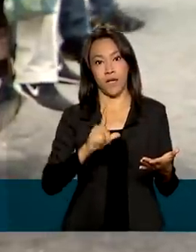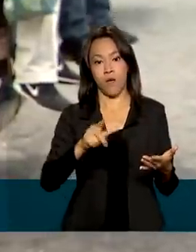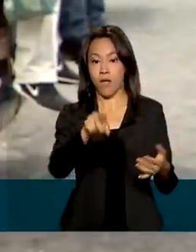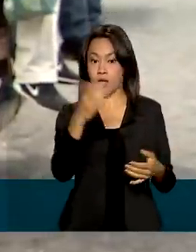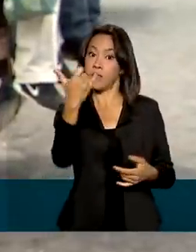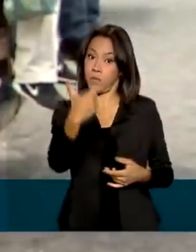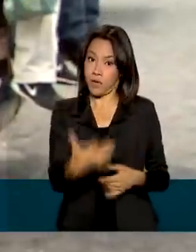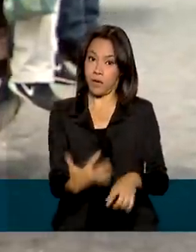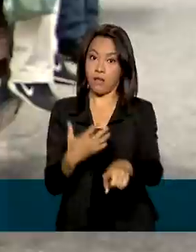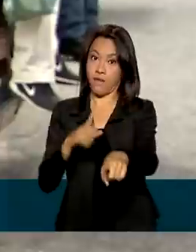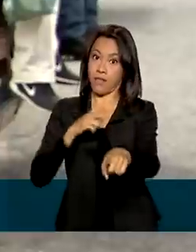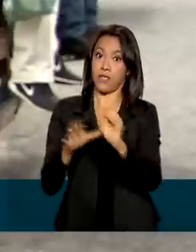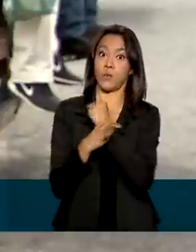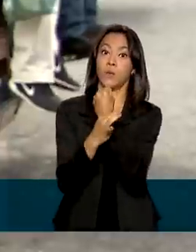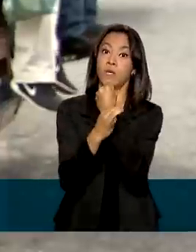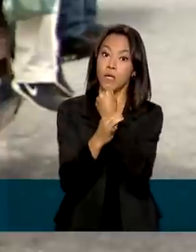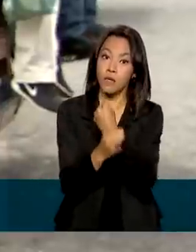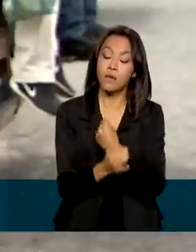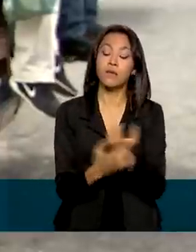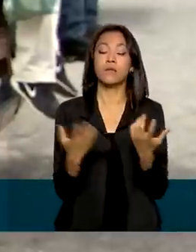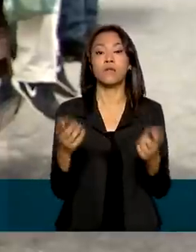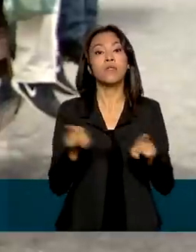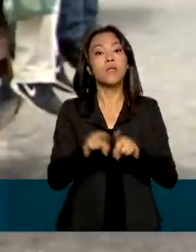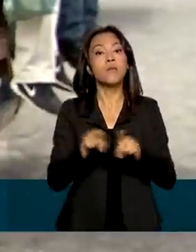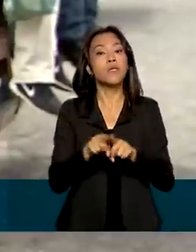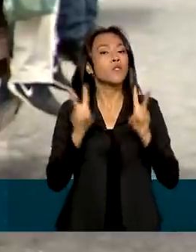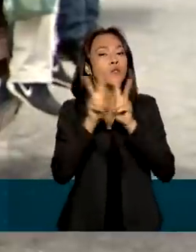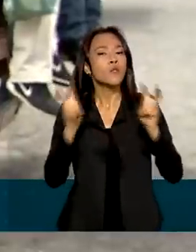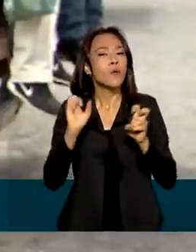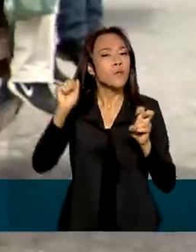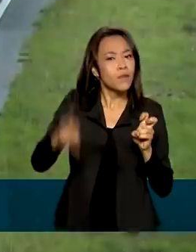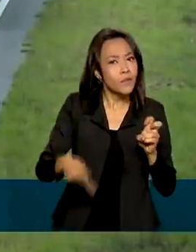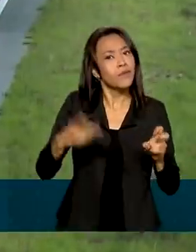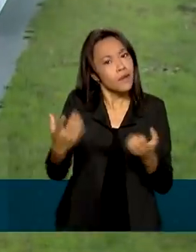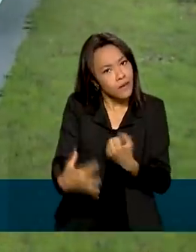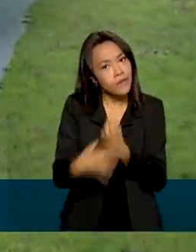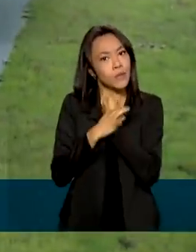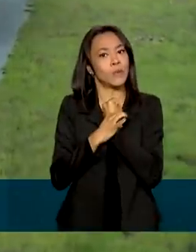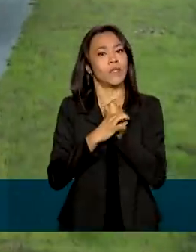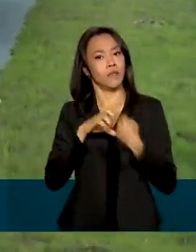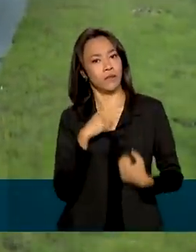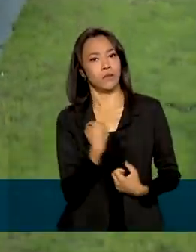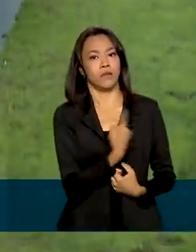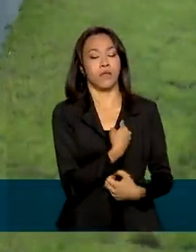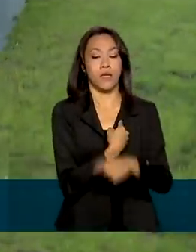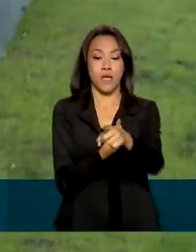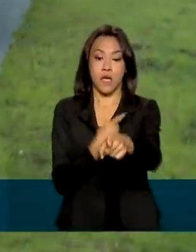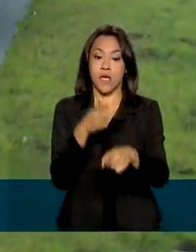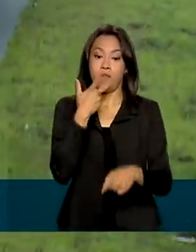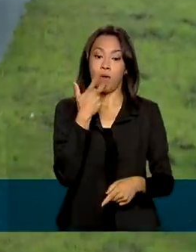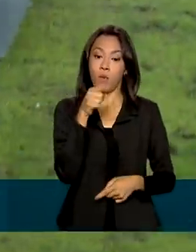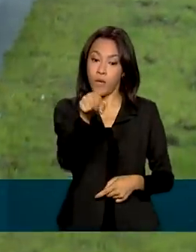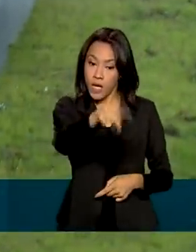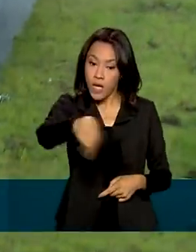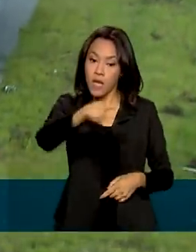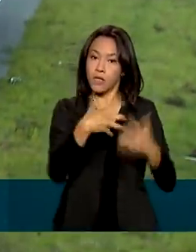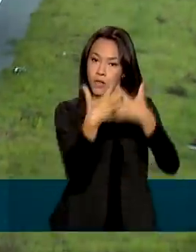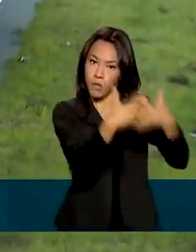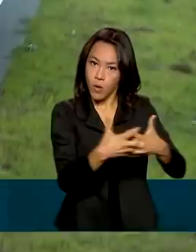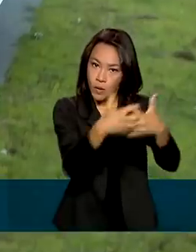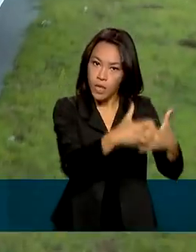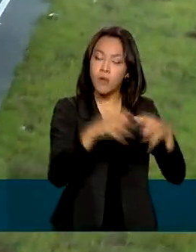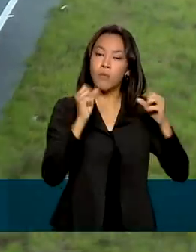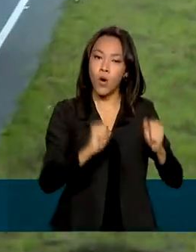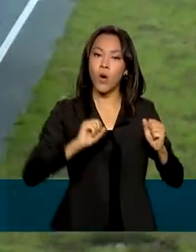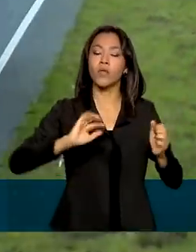e sobre aposentadoria também, né? Dá segurança. No caso dos caminhoneiros, eles podem se inscrever como